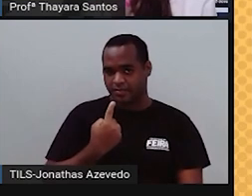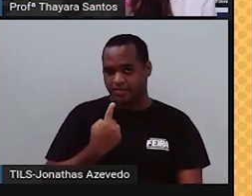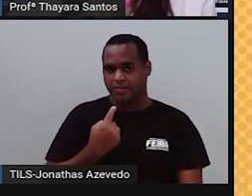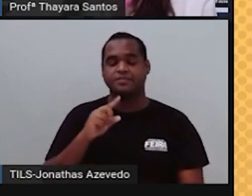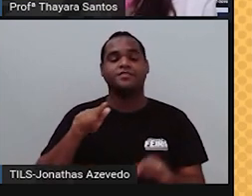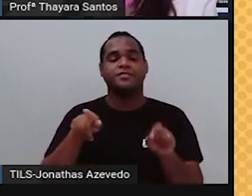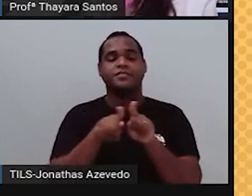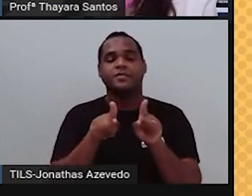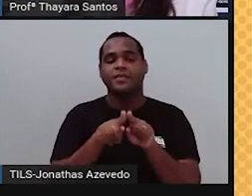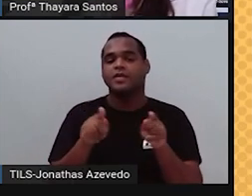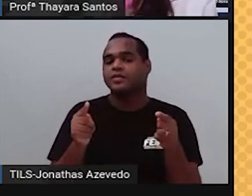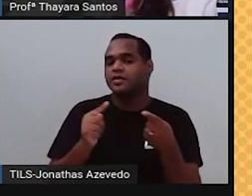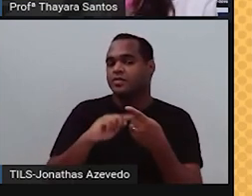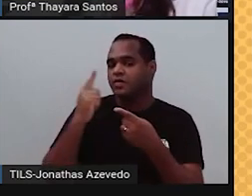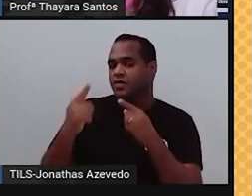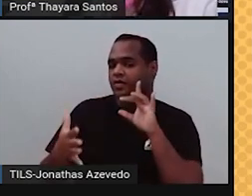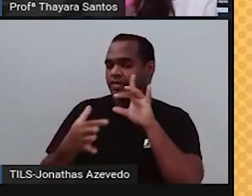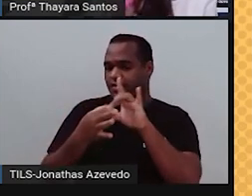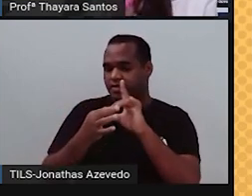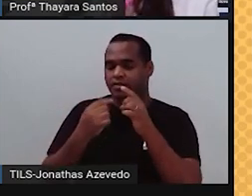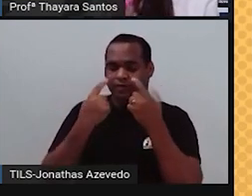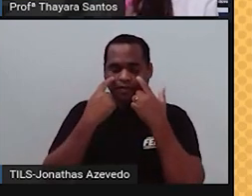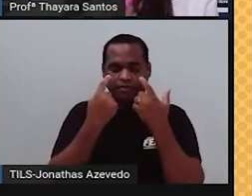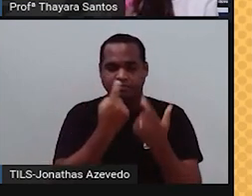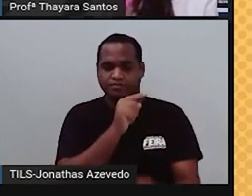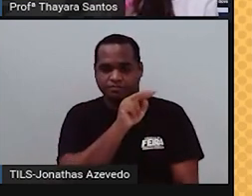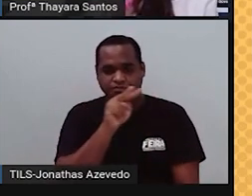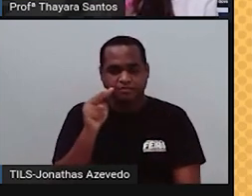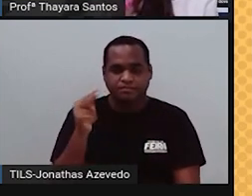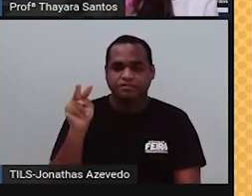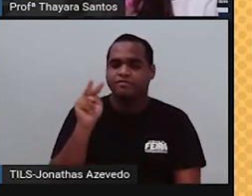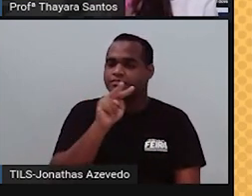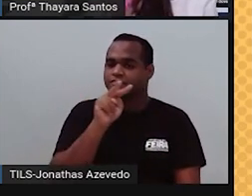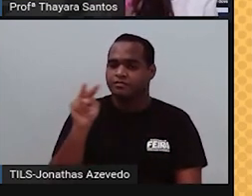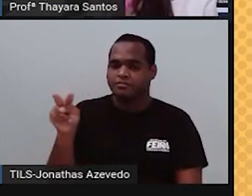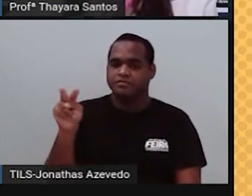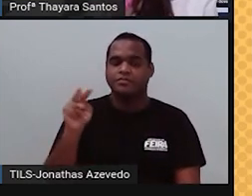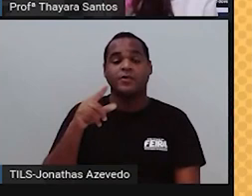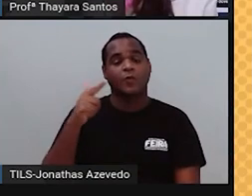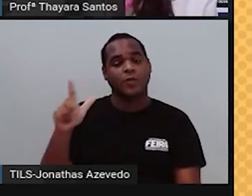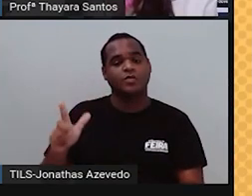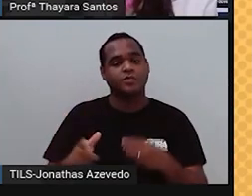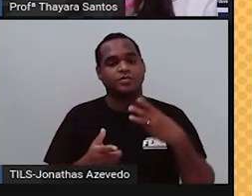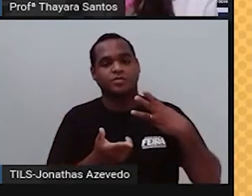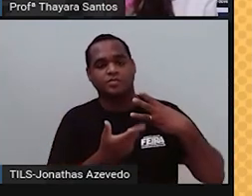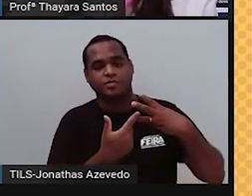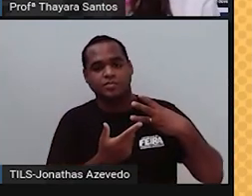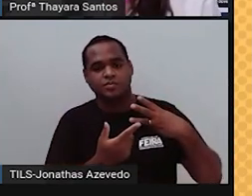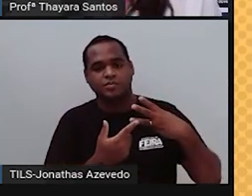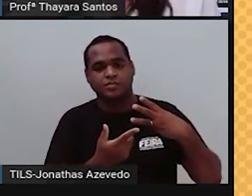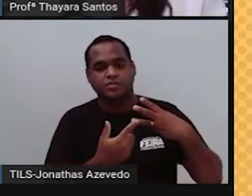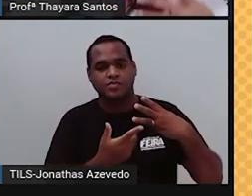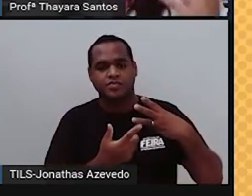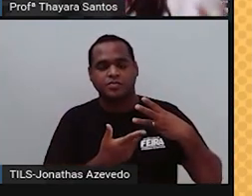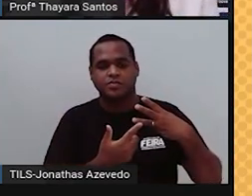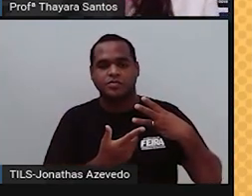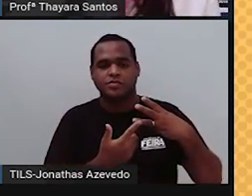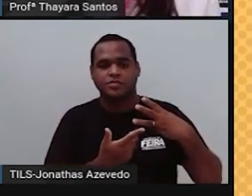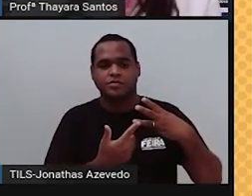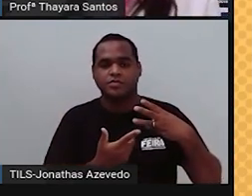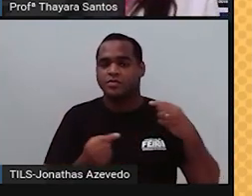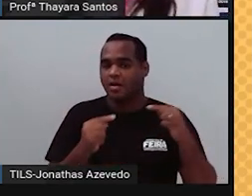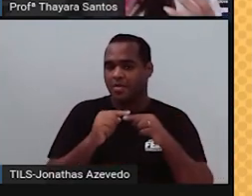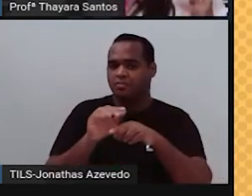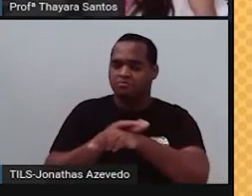os fotorreceptores, que estão mais relacionados com a visão. E aqui a gente tem os mecanorreceptores, que eles estão ali na